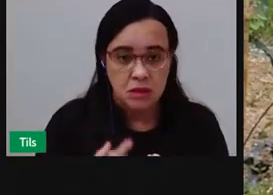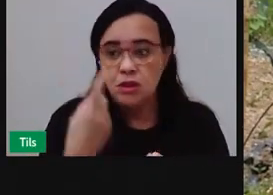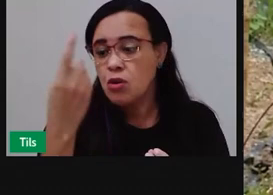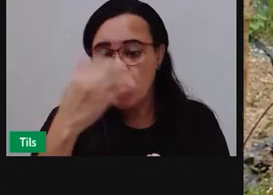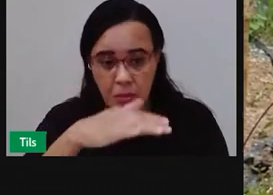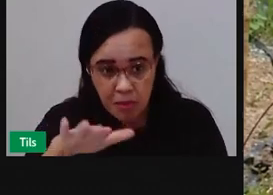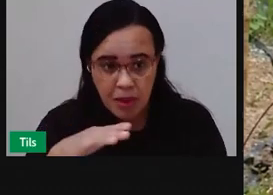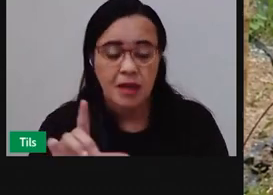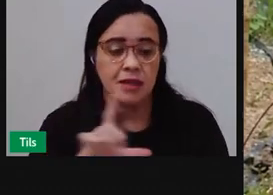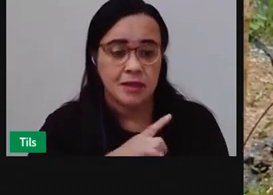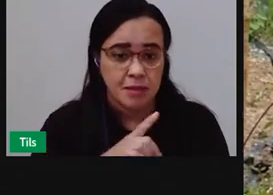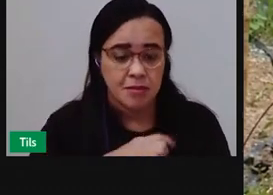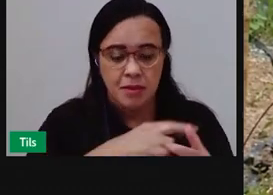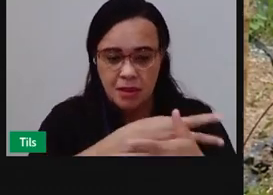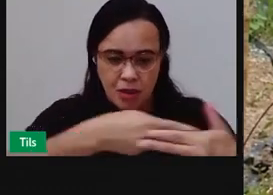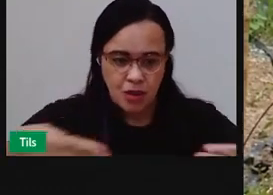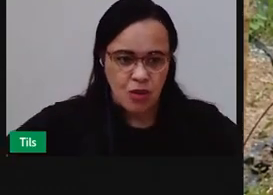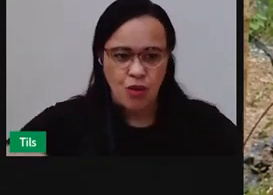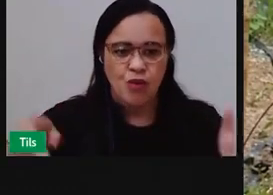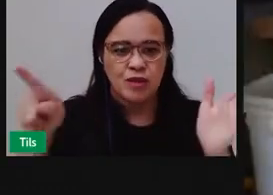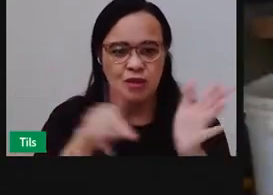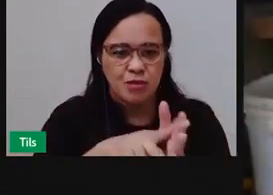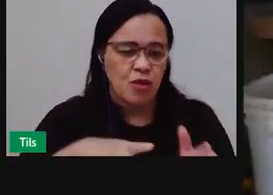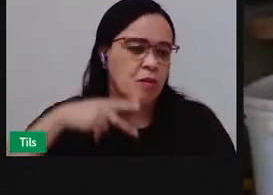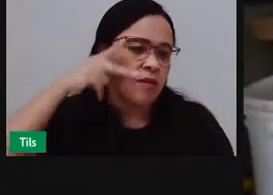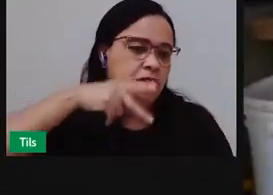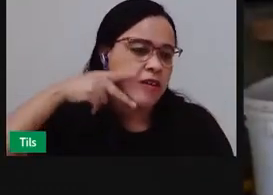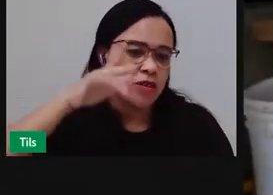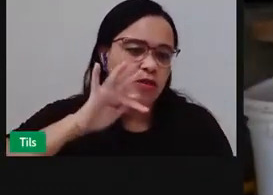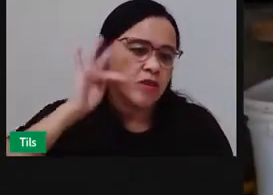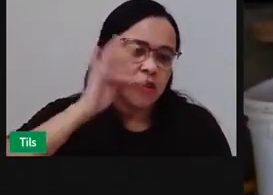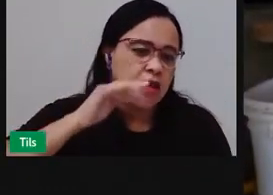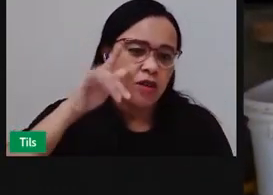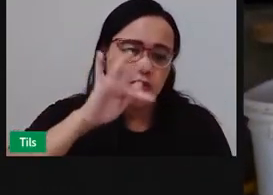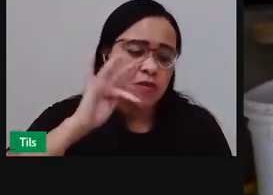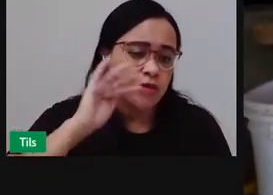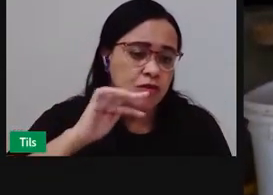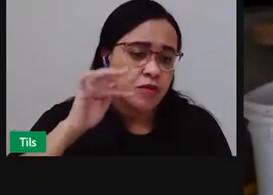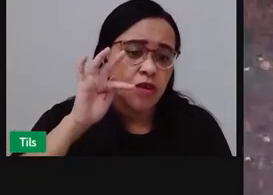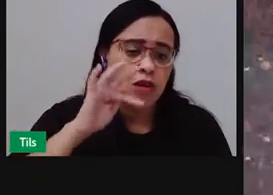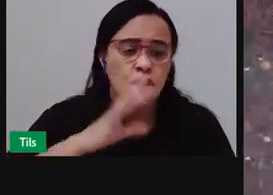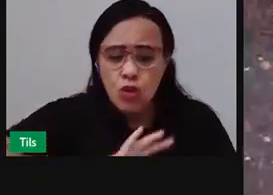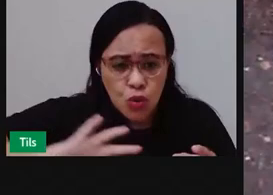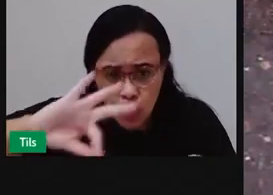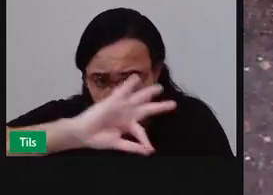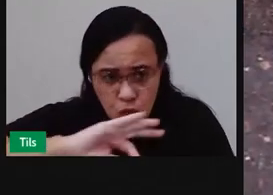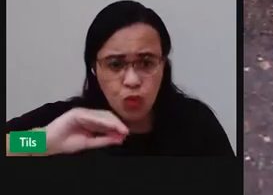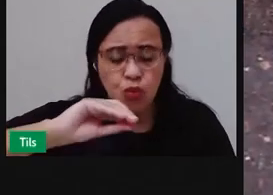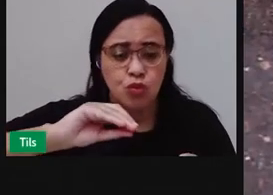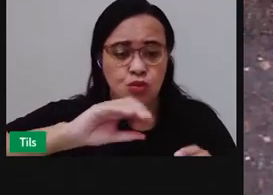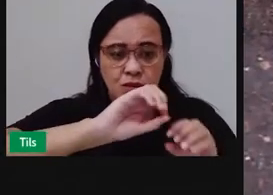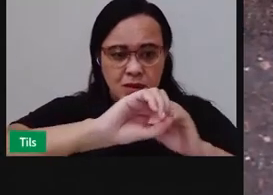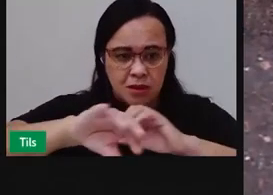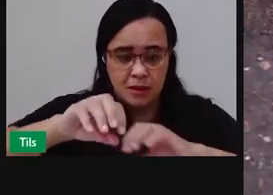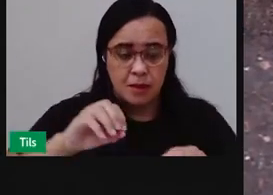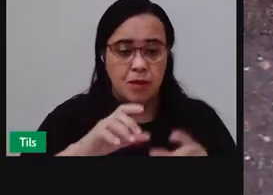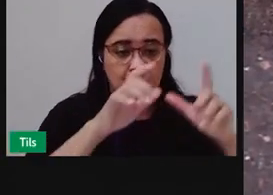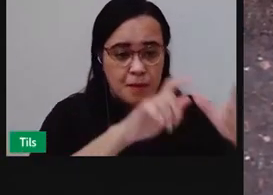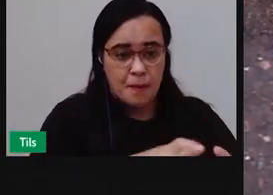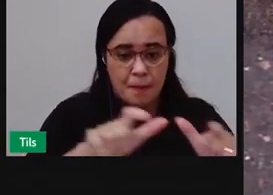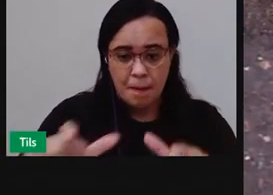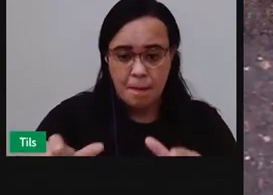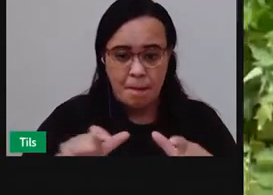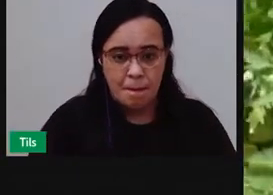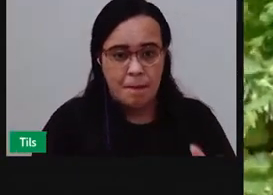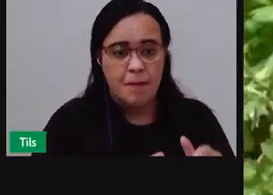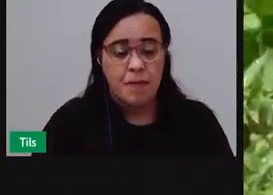orgânica por mês que vai virar adubo. Os restos dos alimentos passam por um processo de compostagem o